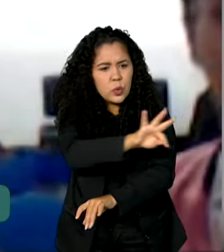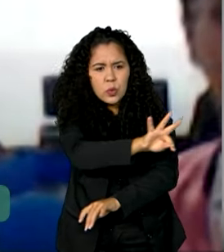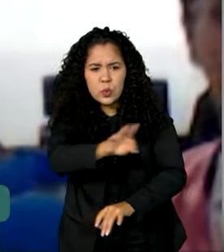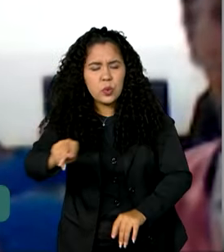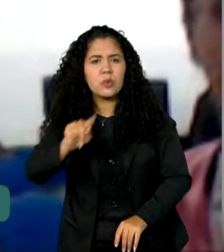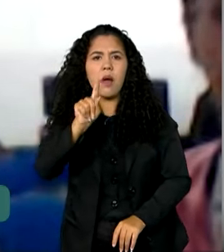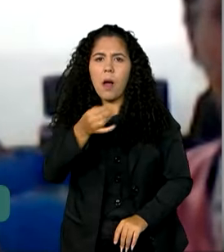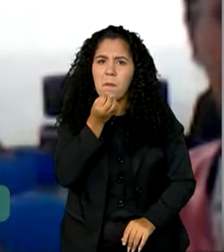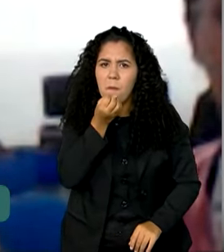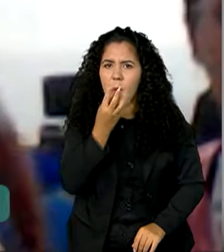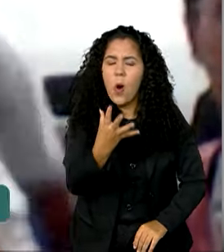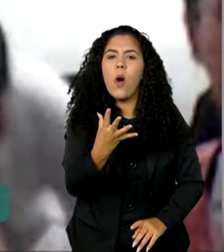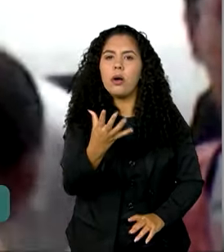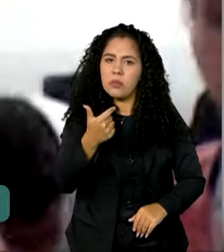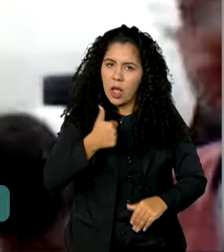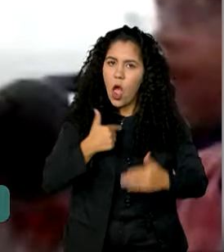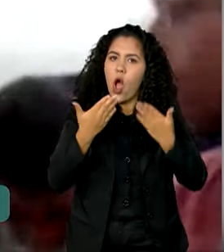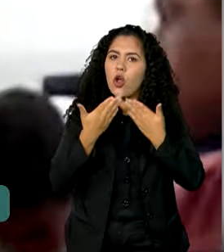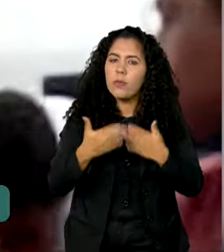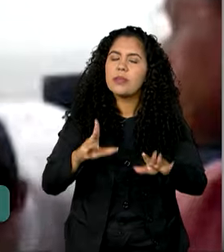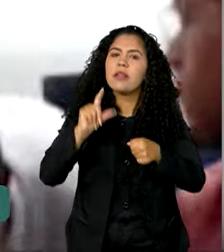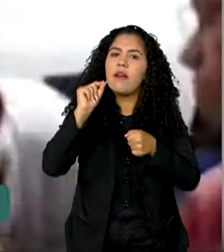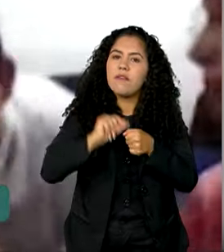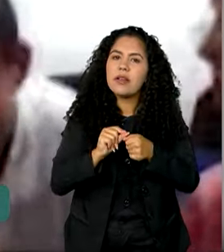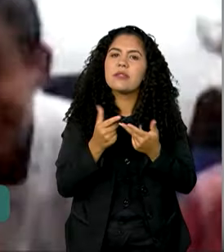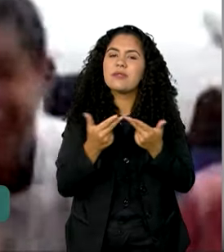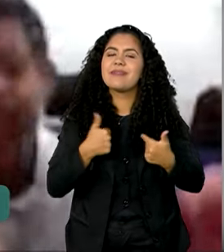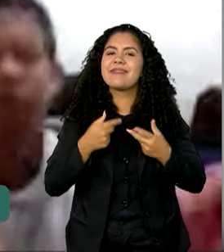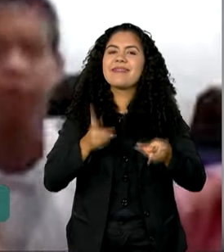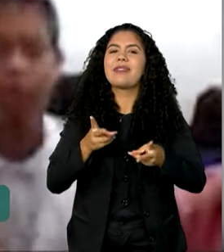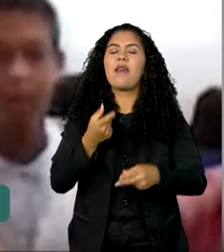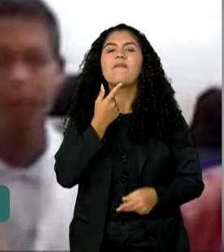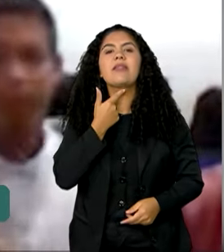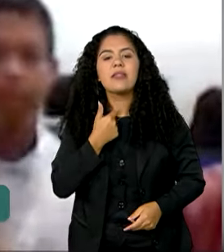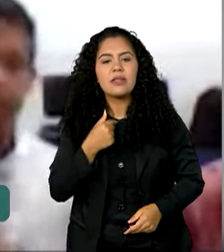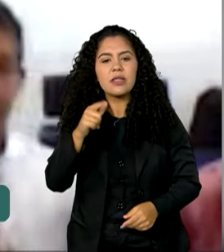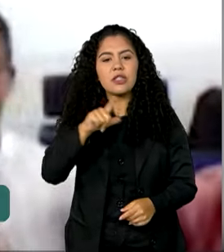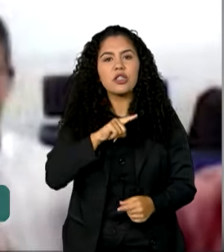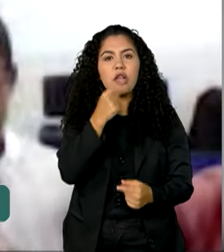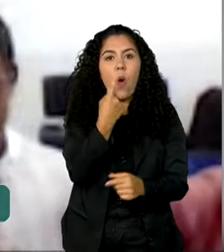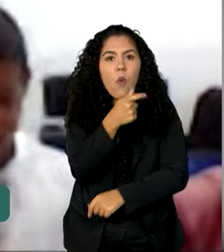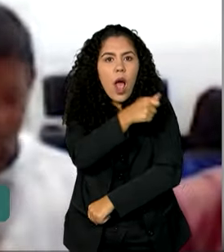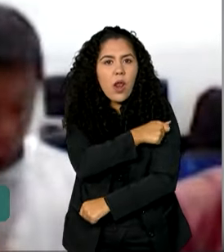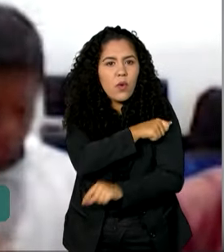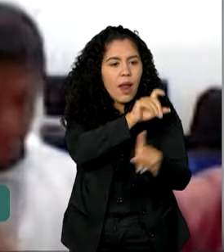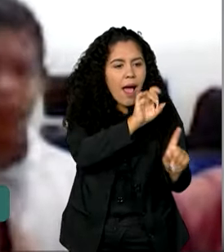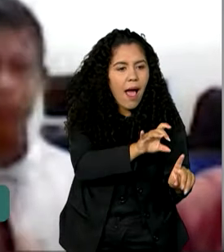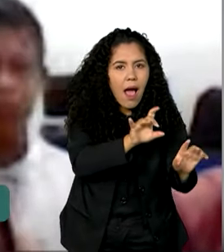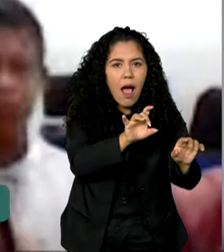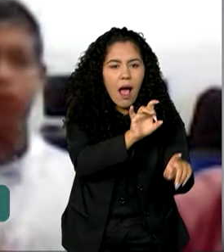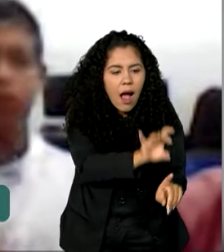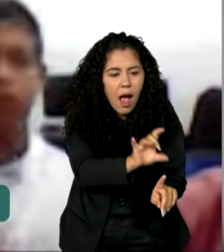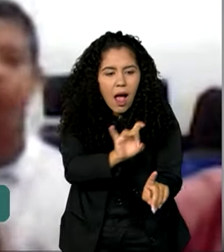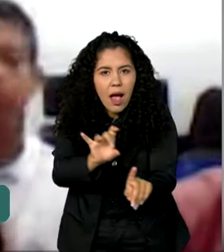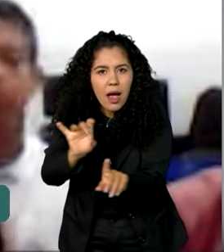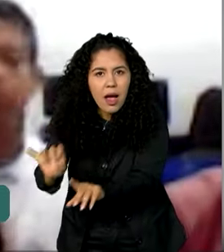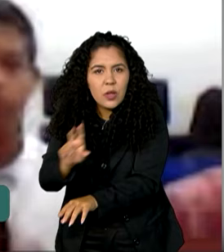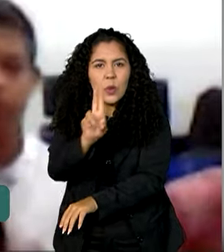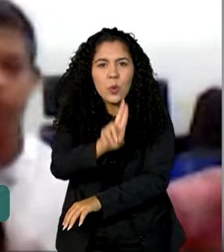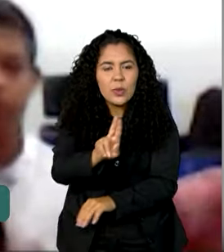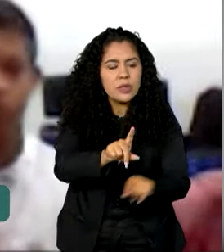eu comecei a fazer o que eu sempre quis fazer, só que agora eu tinha um aluno por máquina. E aí eu consegui